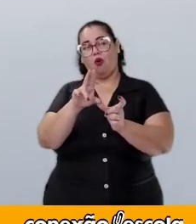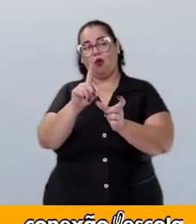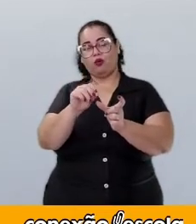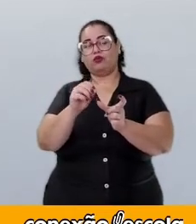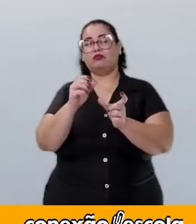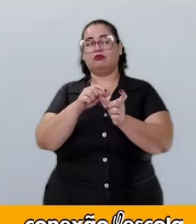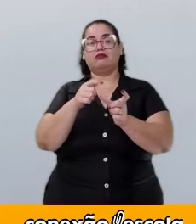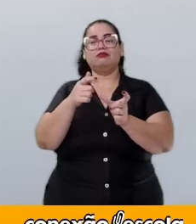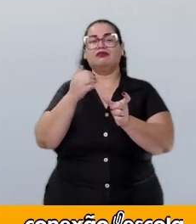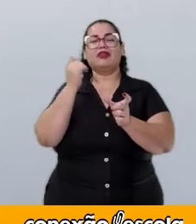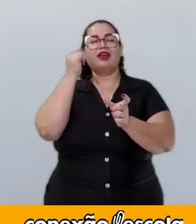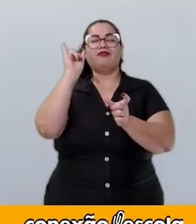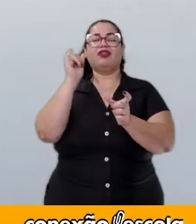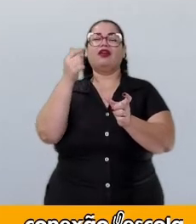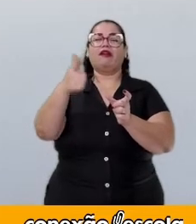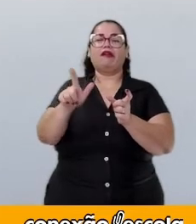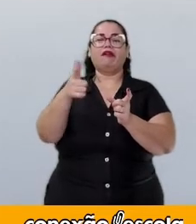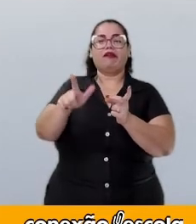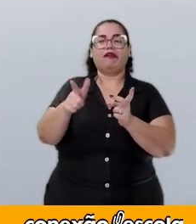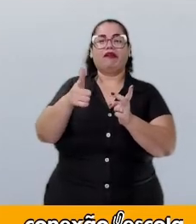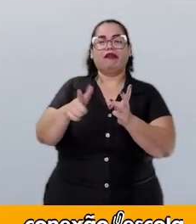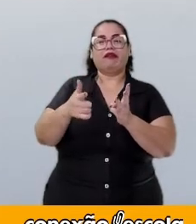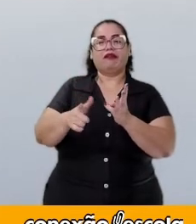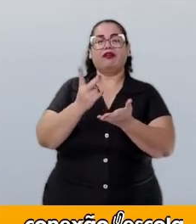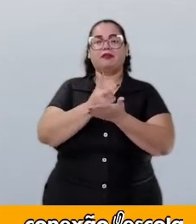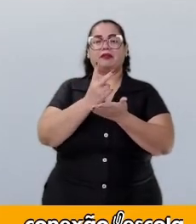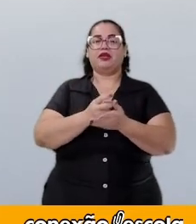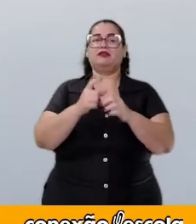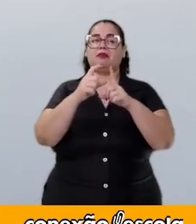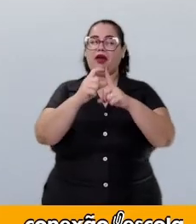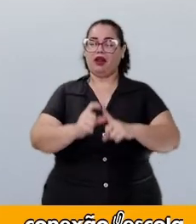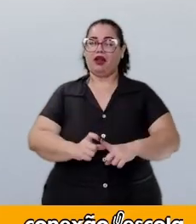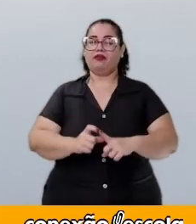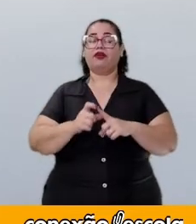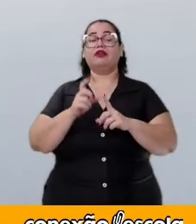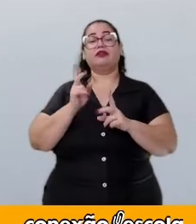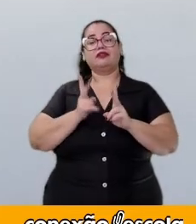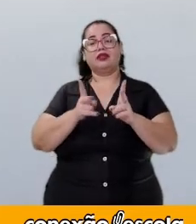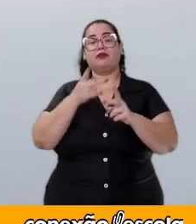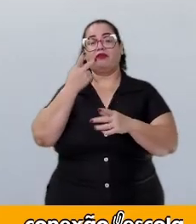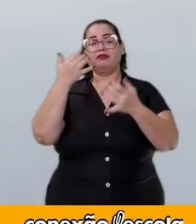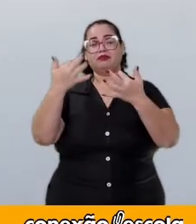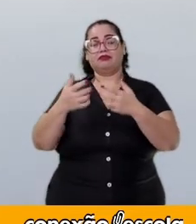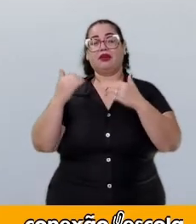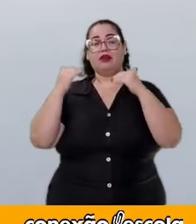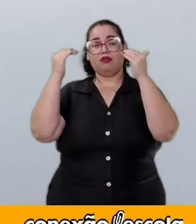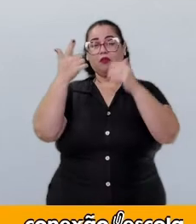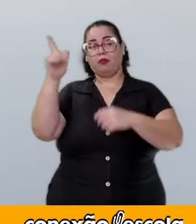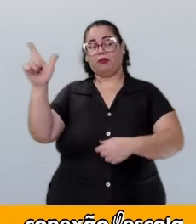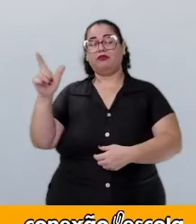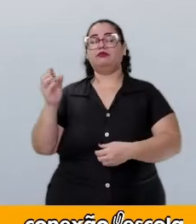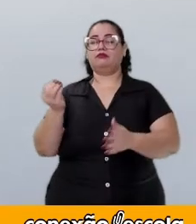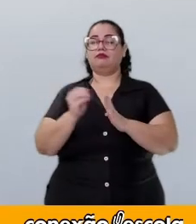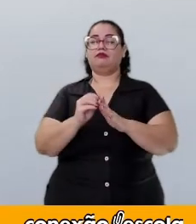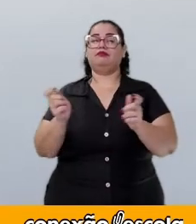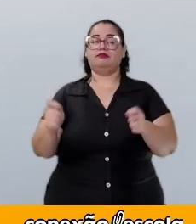ficar repetitivo o seu texto toda vez que você for referenciar uma autoridade.